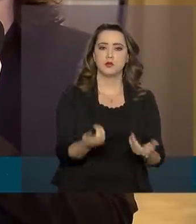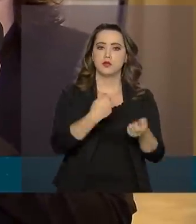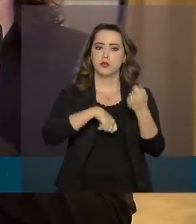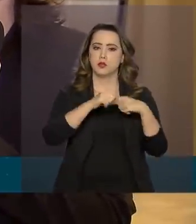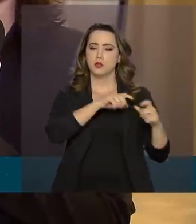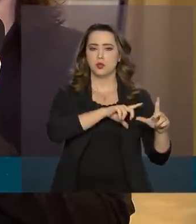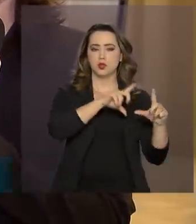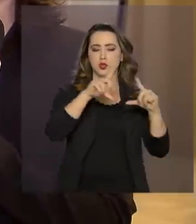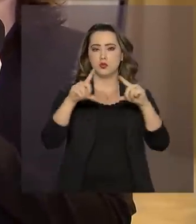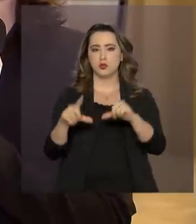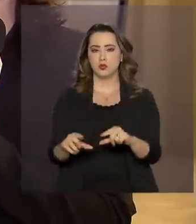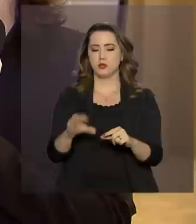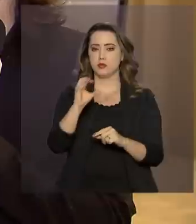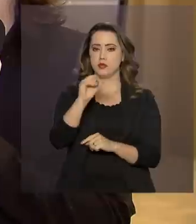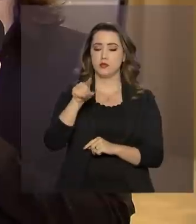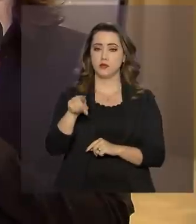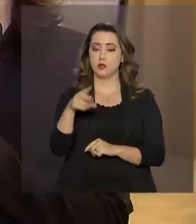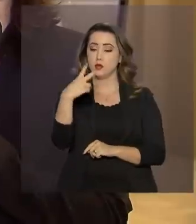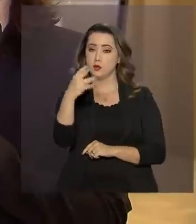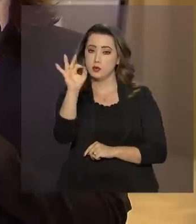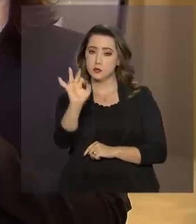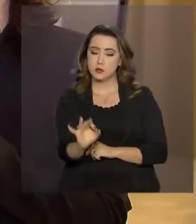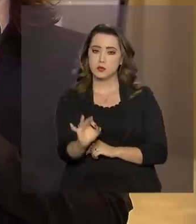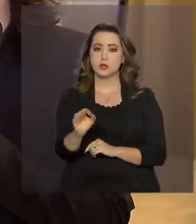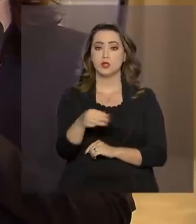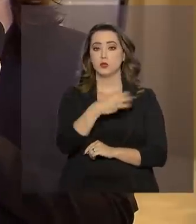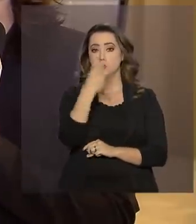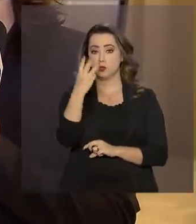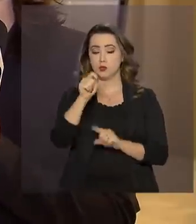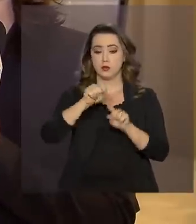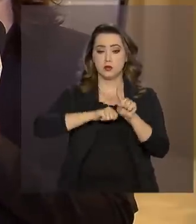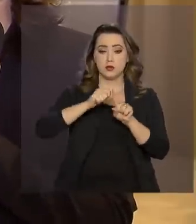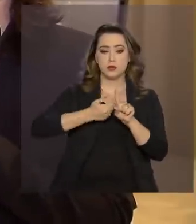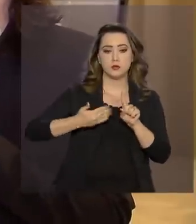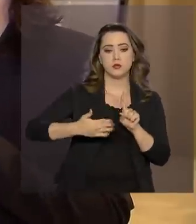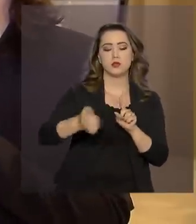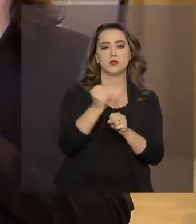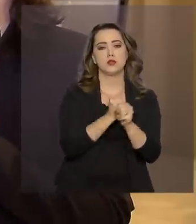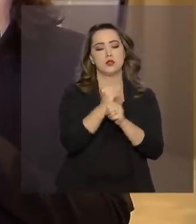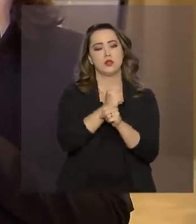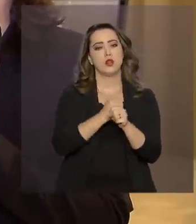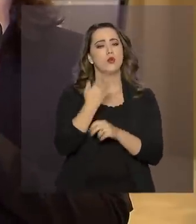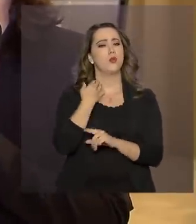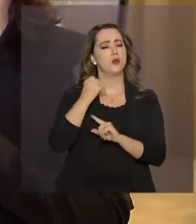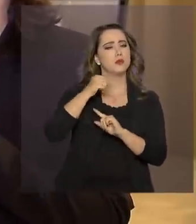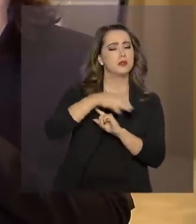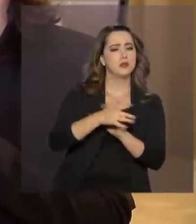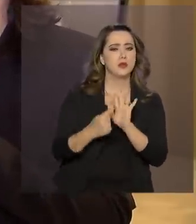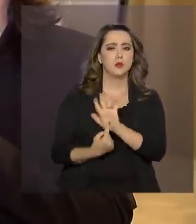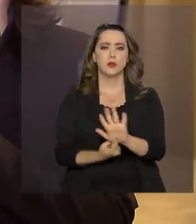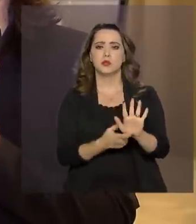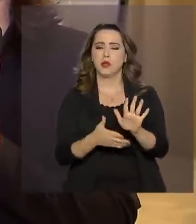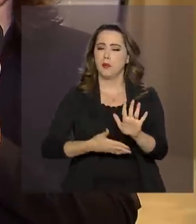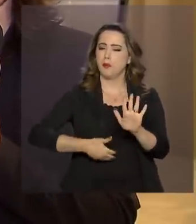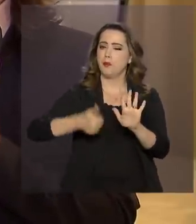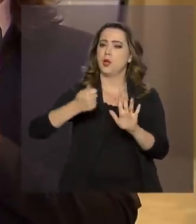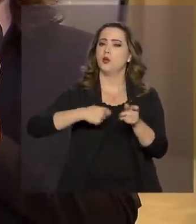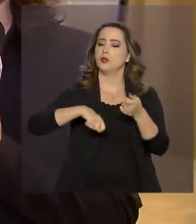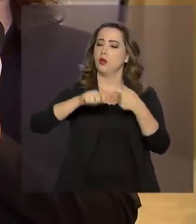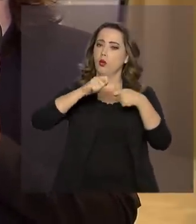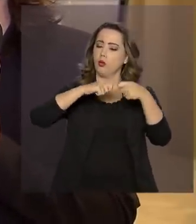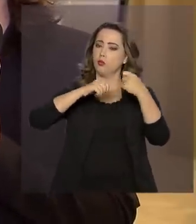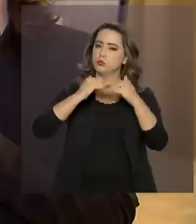,2% nos três primeiros meses deste ano. Segundo o Banco Central, a recuperação da economia deve ocorrer de forma gradual.